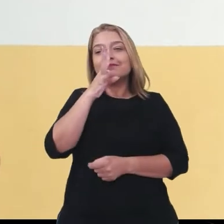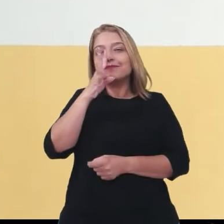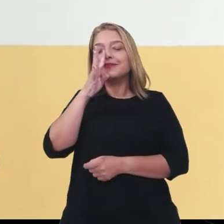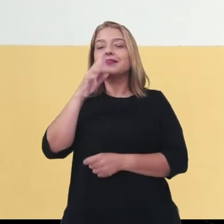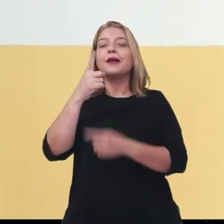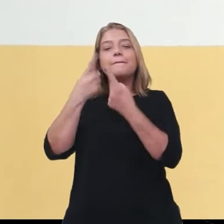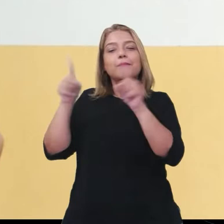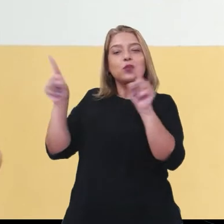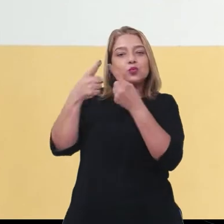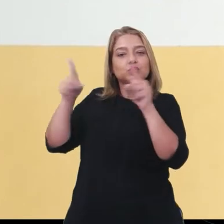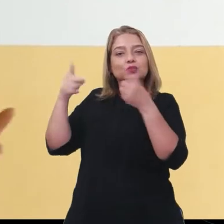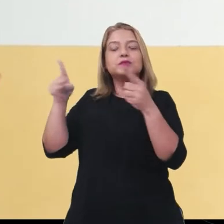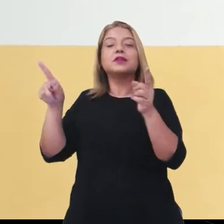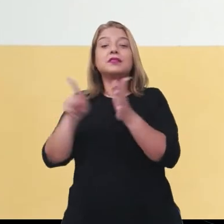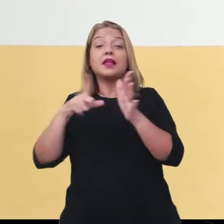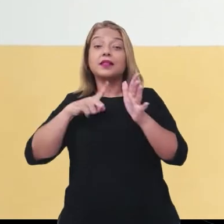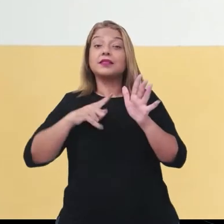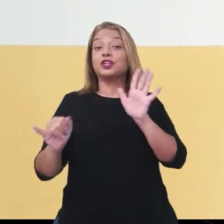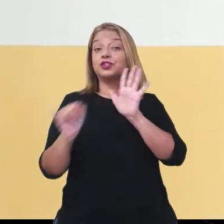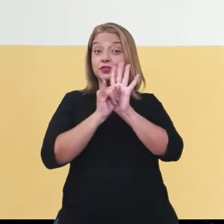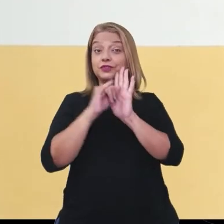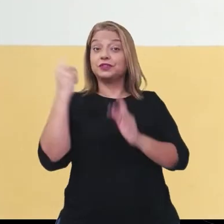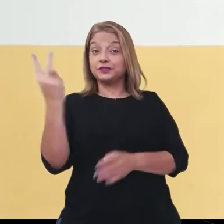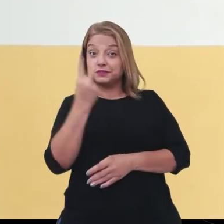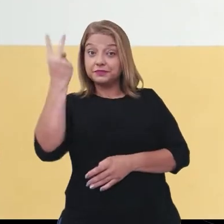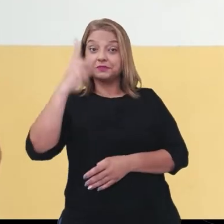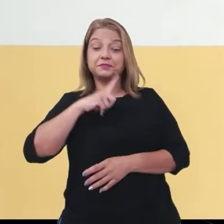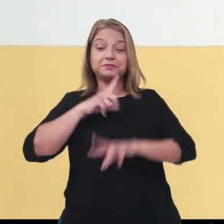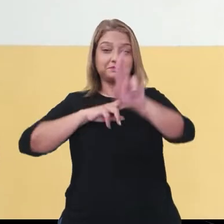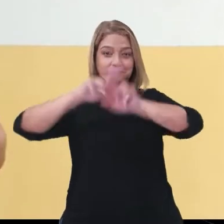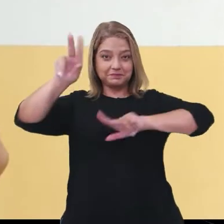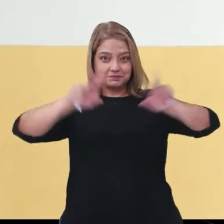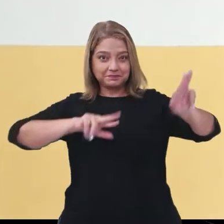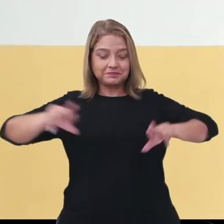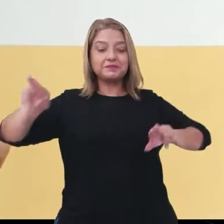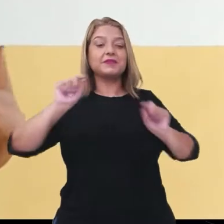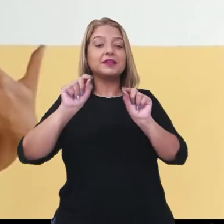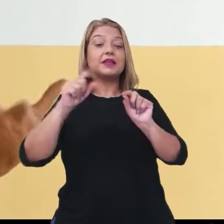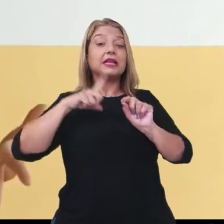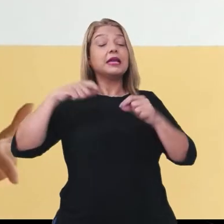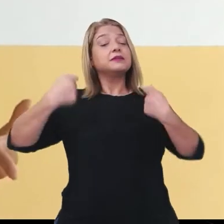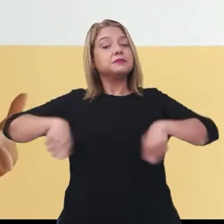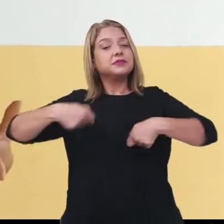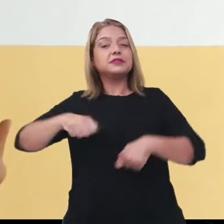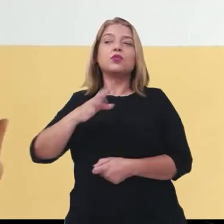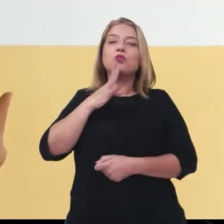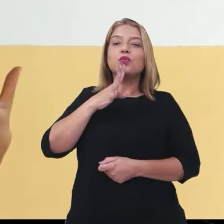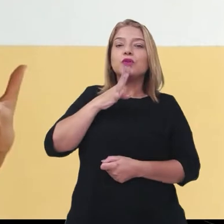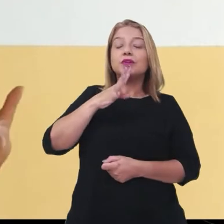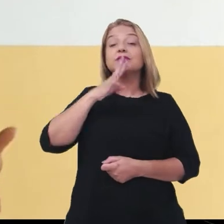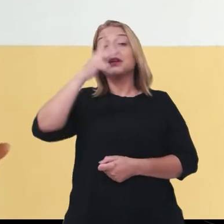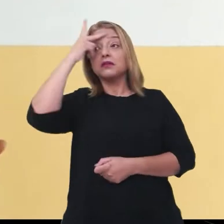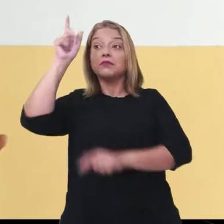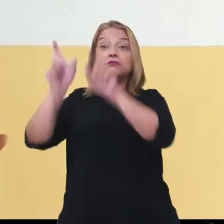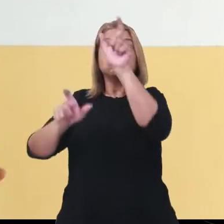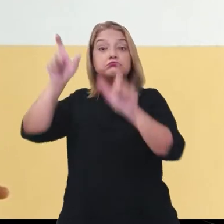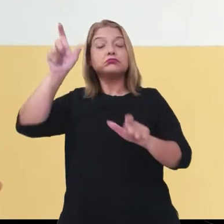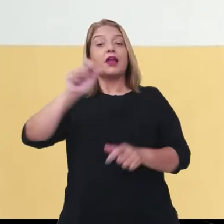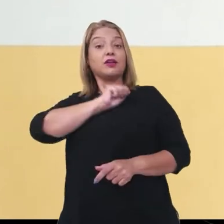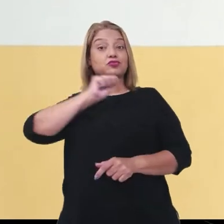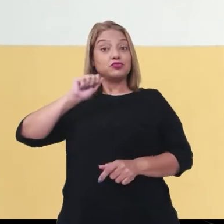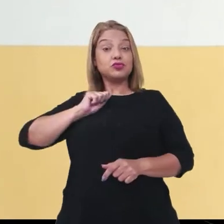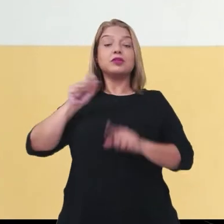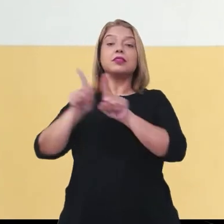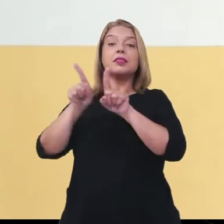músicas envolvendo identidade e valorização das diferenças, além de pesquisar e conhecer artistas e compositores